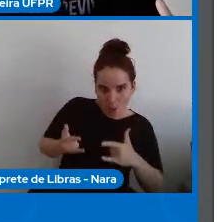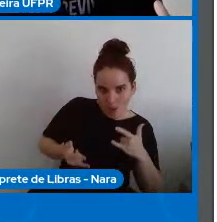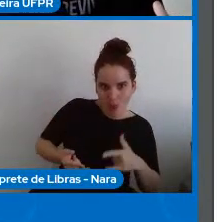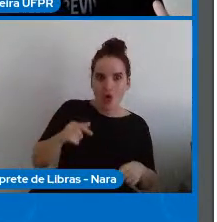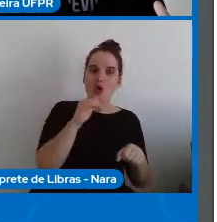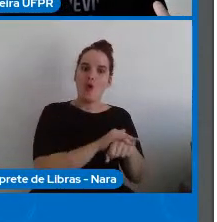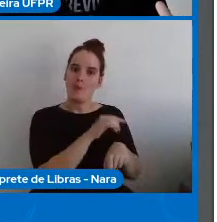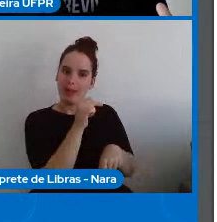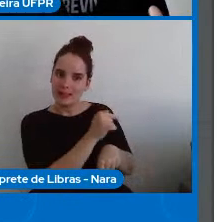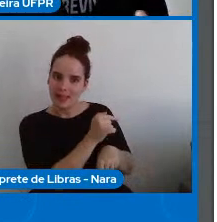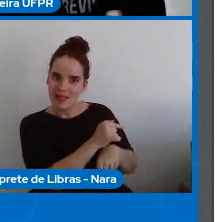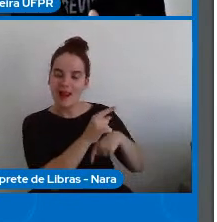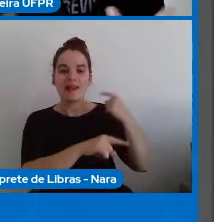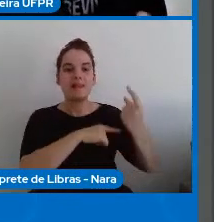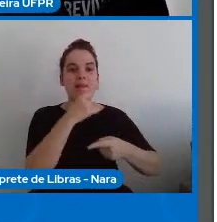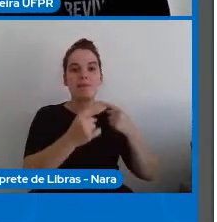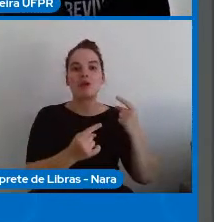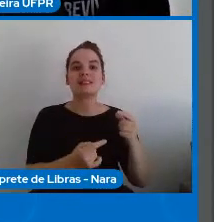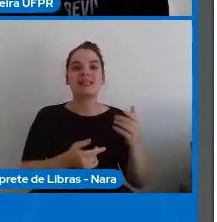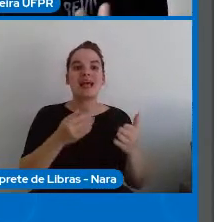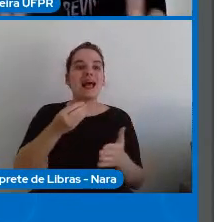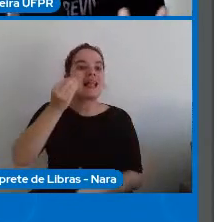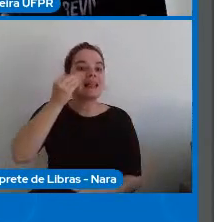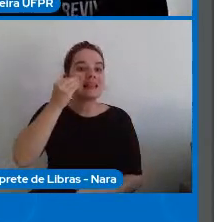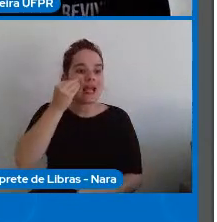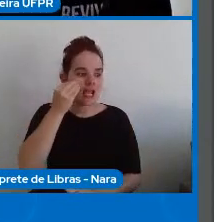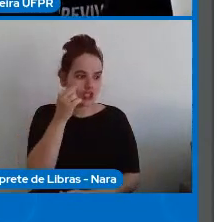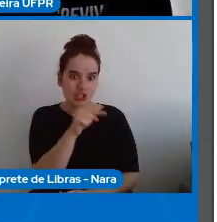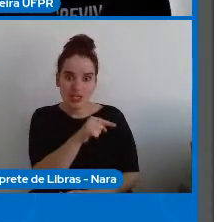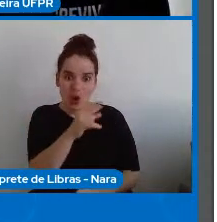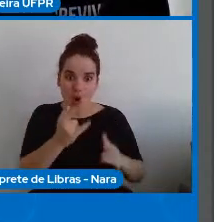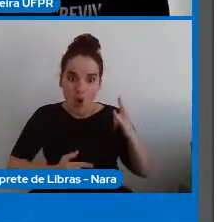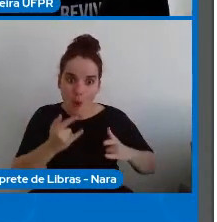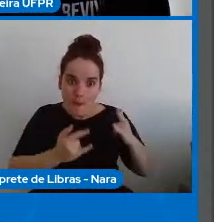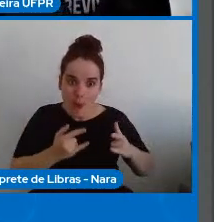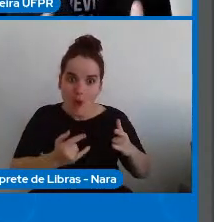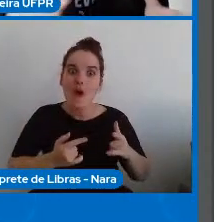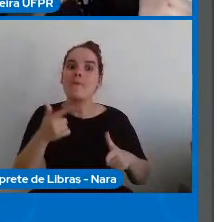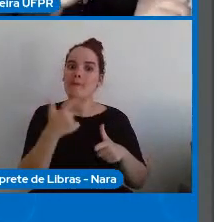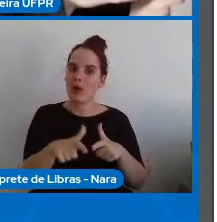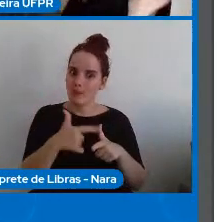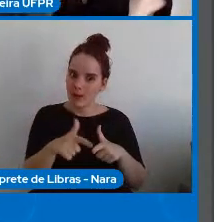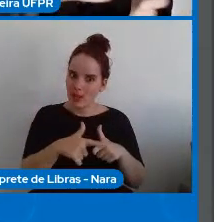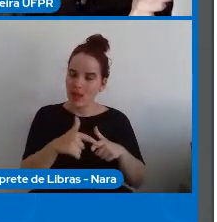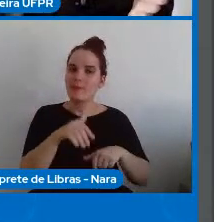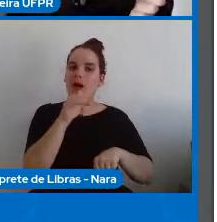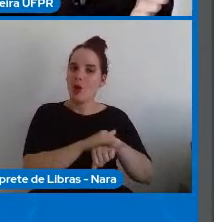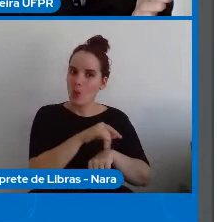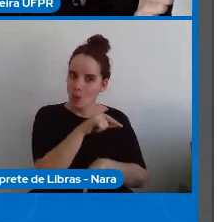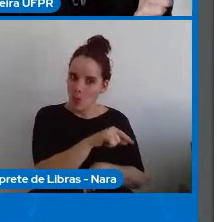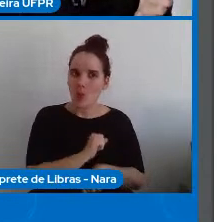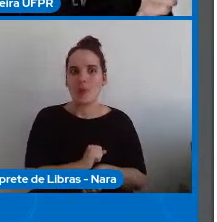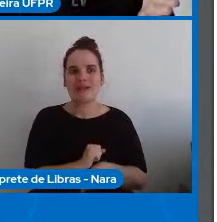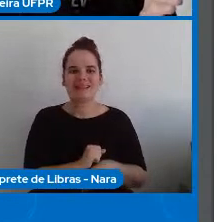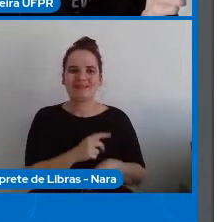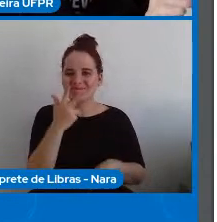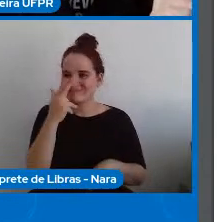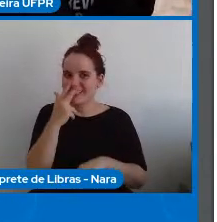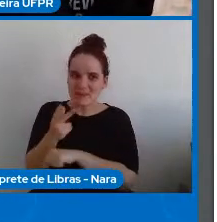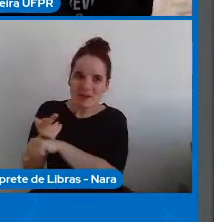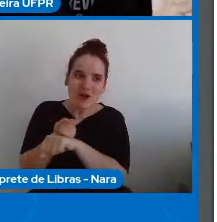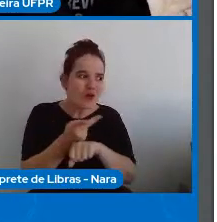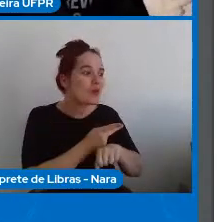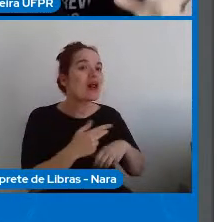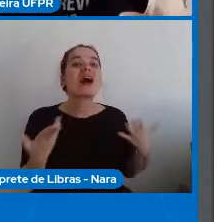fraudados você descobre que a interface tinha sérios problemas e aí construindo essa